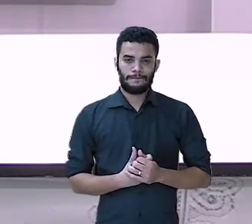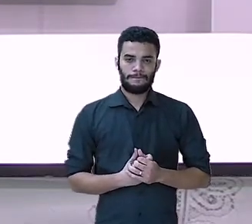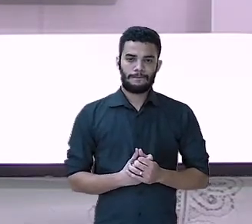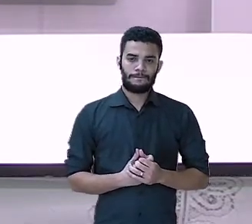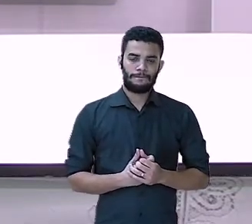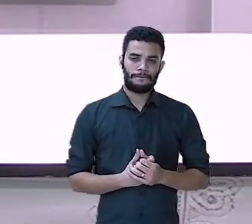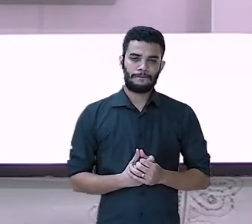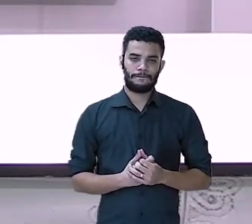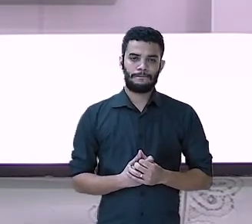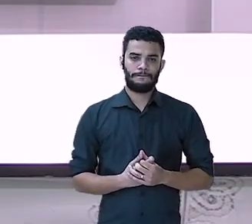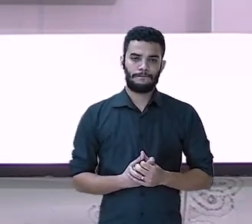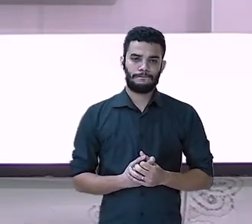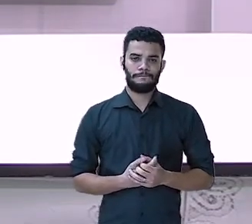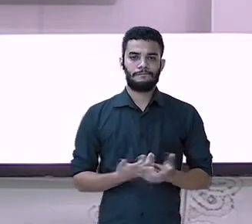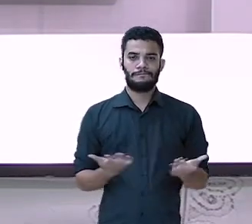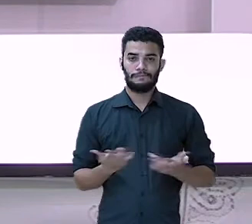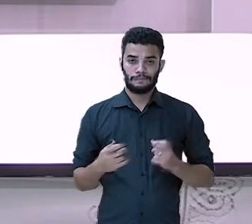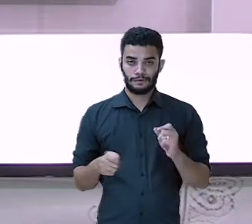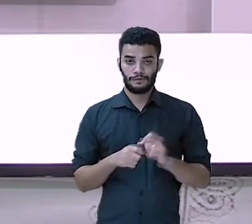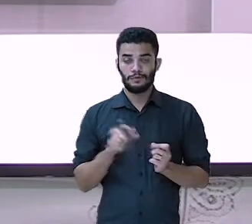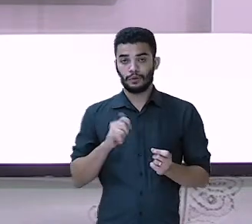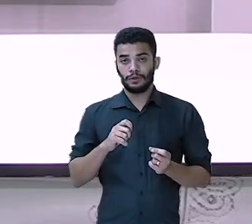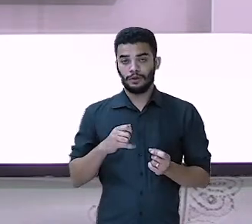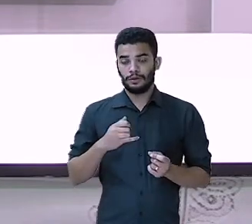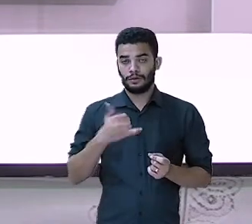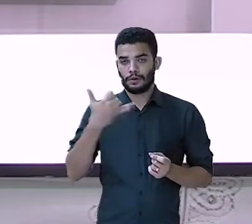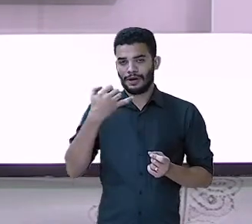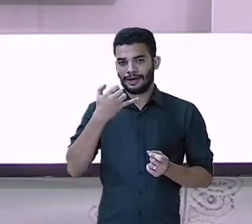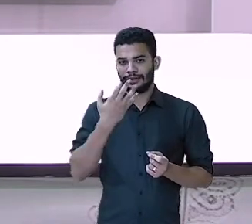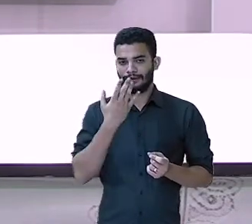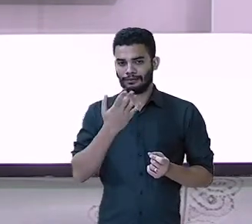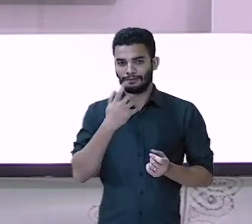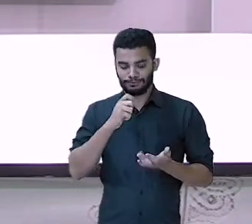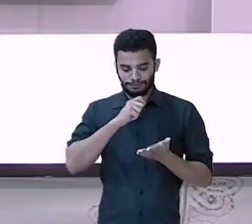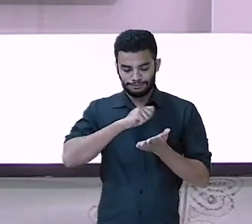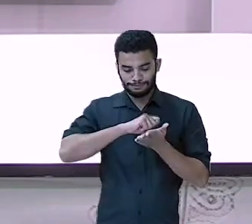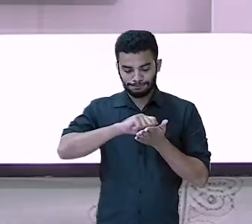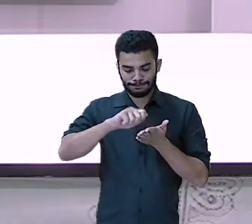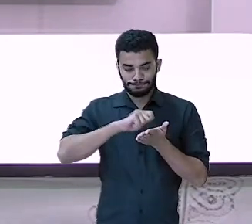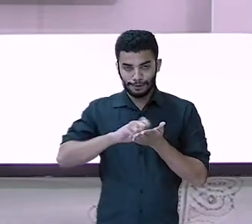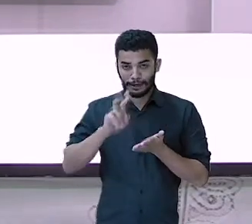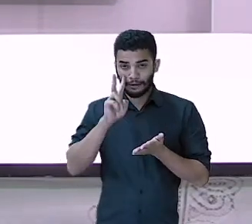Vou passar o pincel aqui para ficar mais fácil para vocês visualizarem.